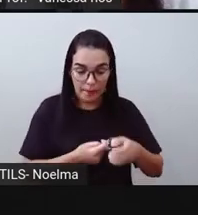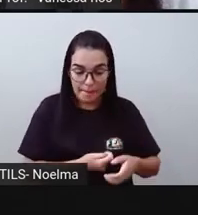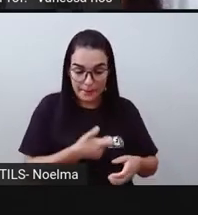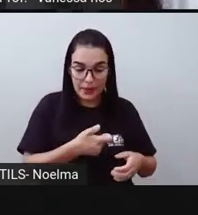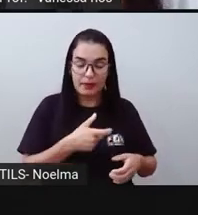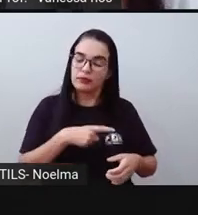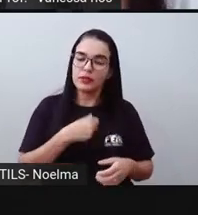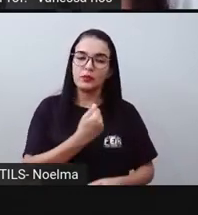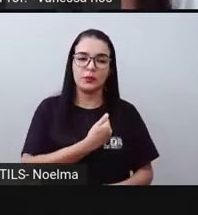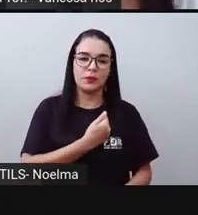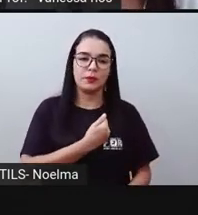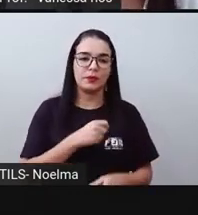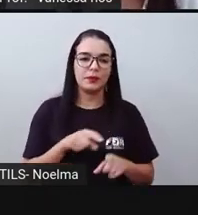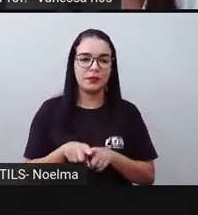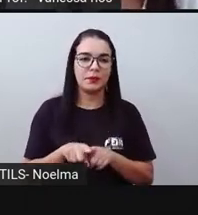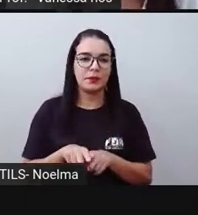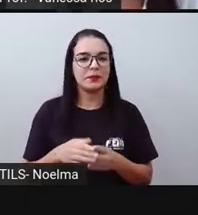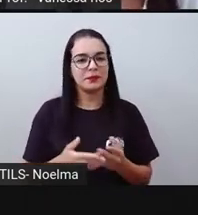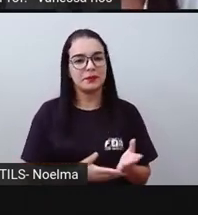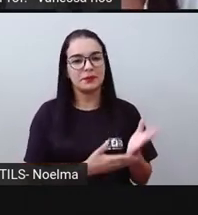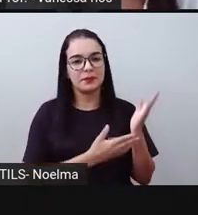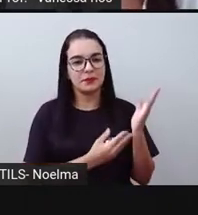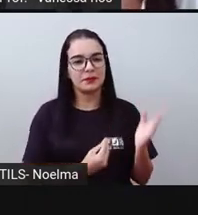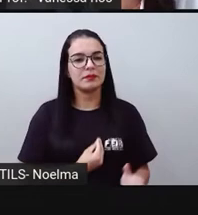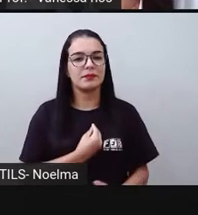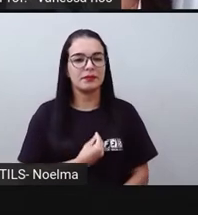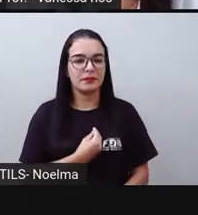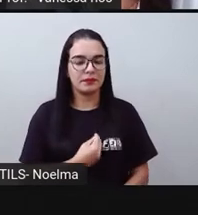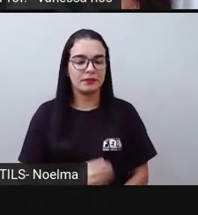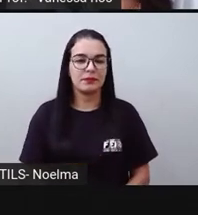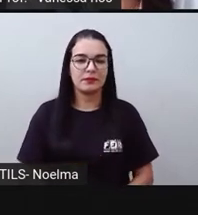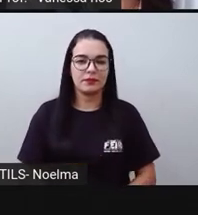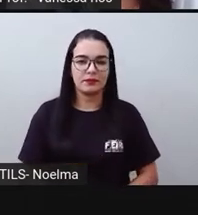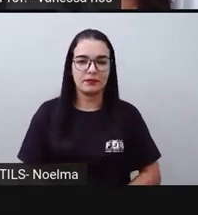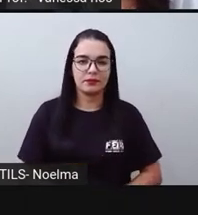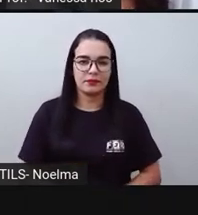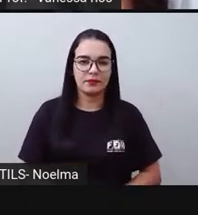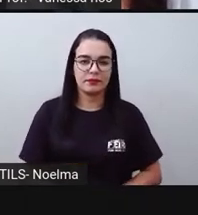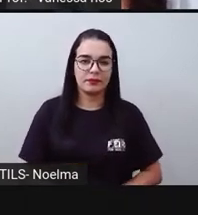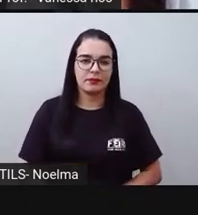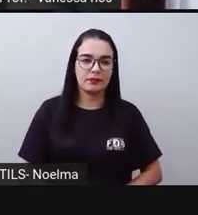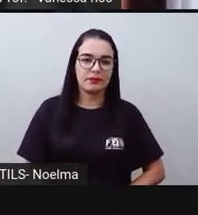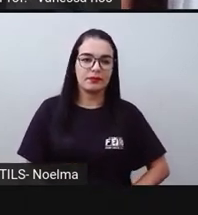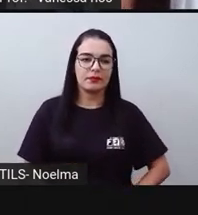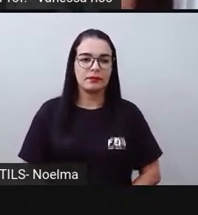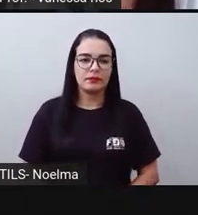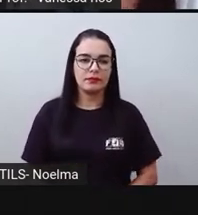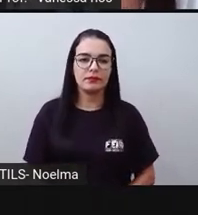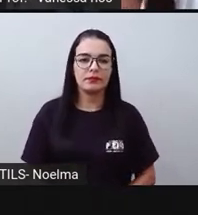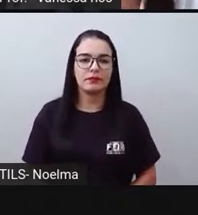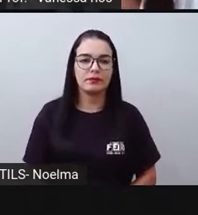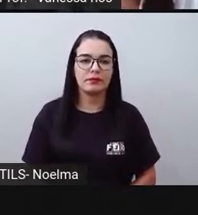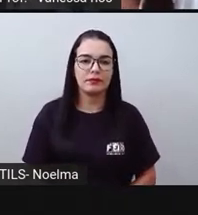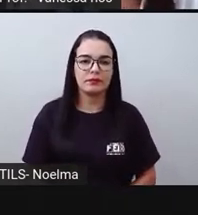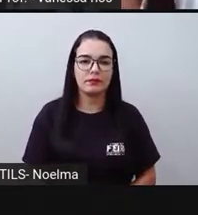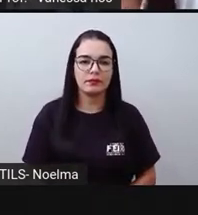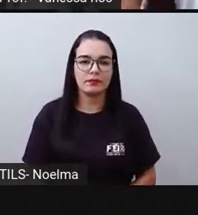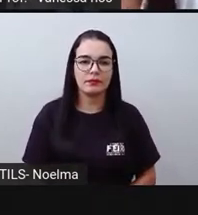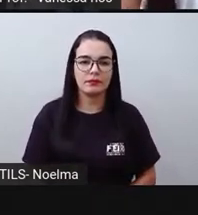os números e identificando que nós temos seis. Três mais seis igual a nove.